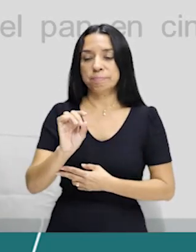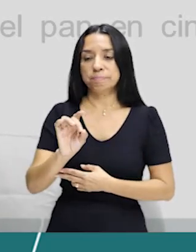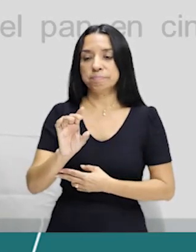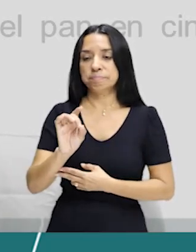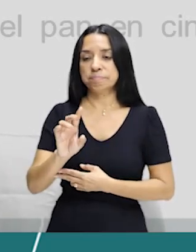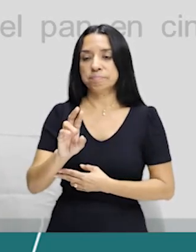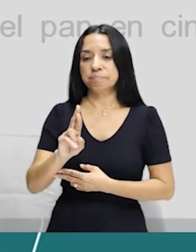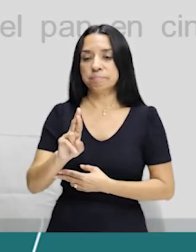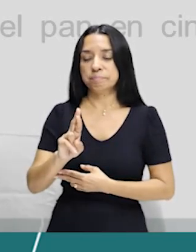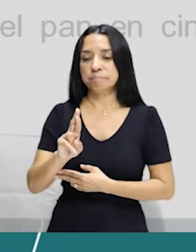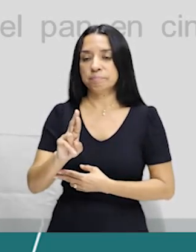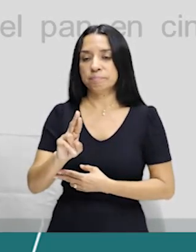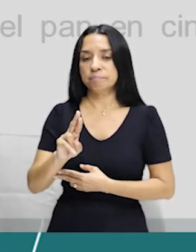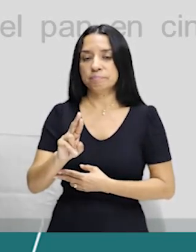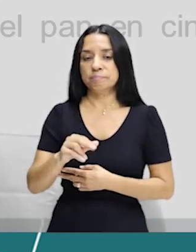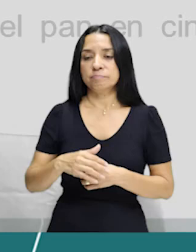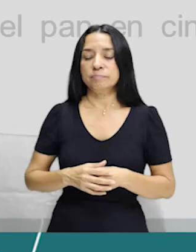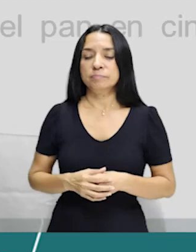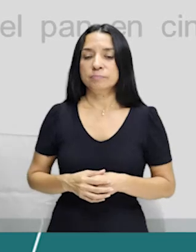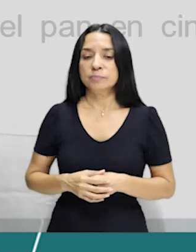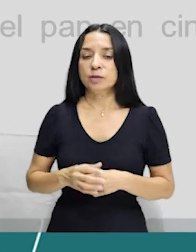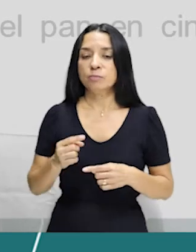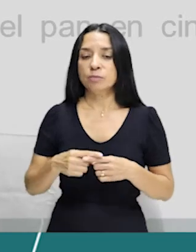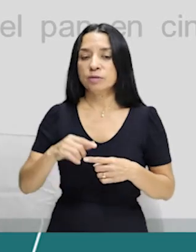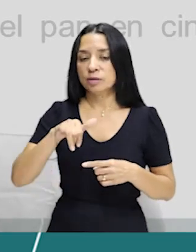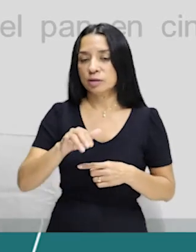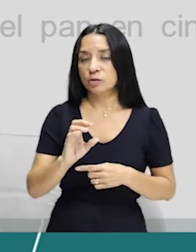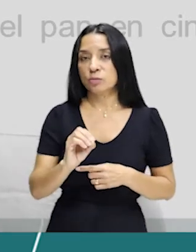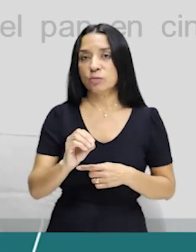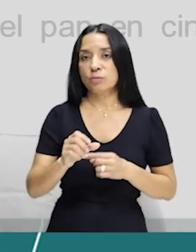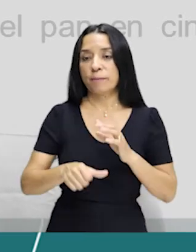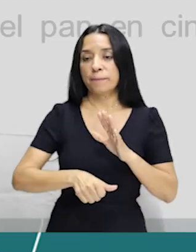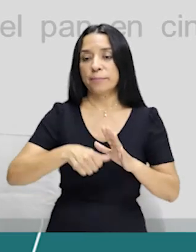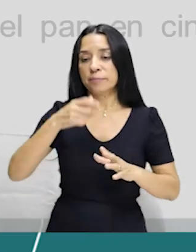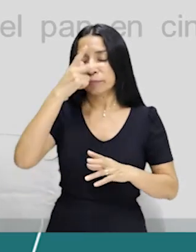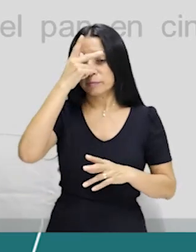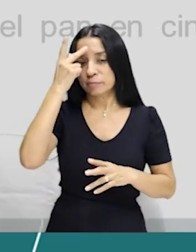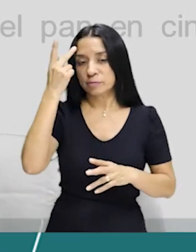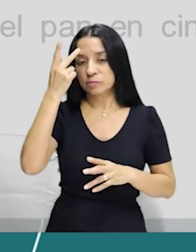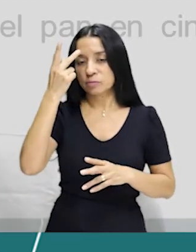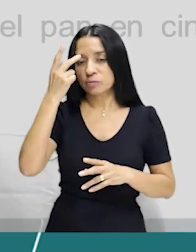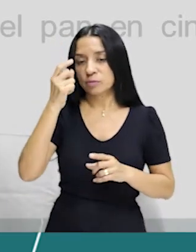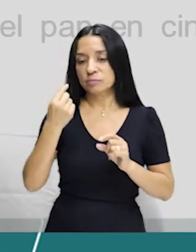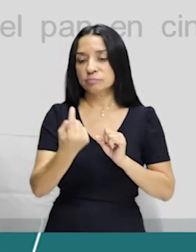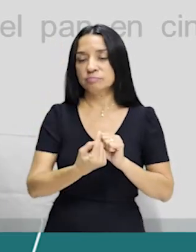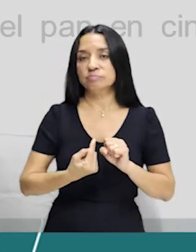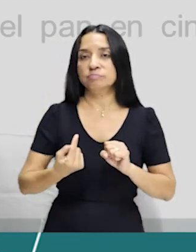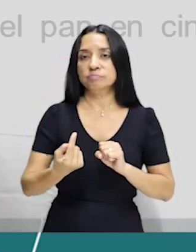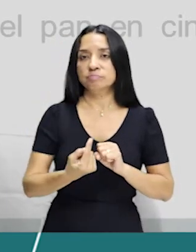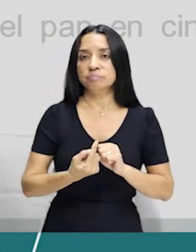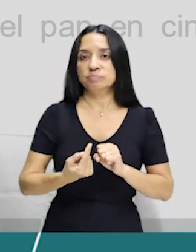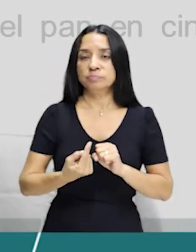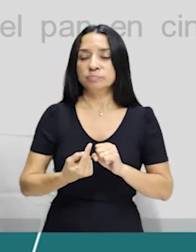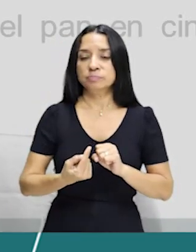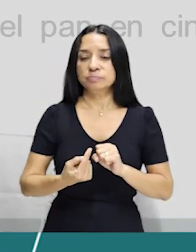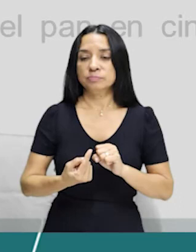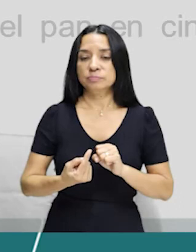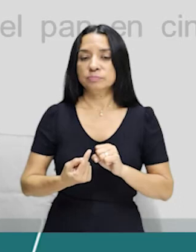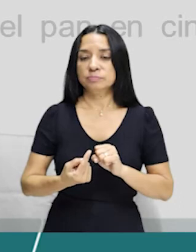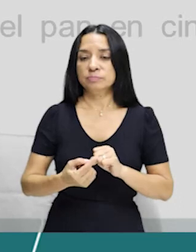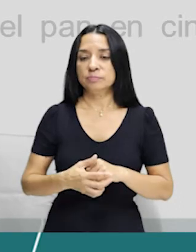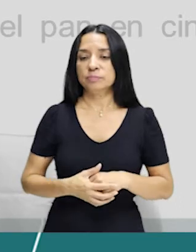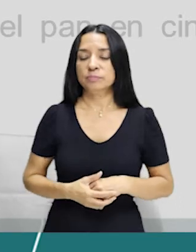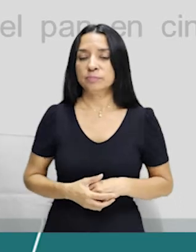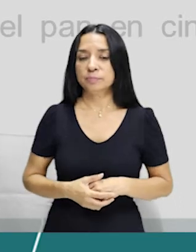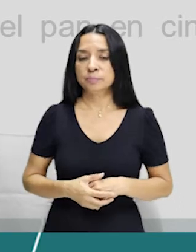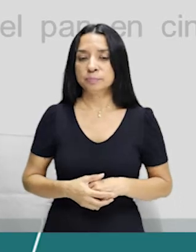a las cinco. Porque yo é a primeira persona de singular. Então, é partir.